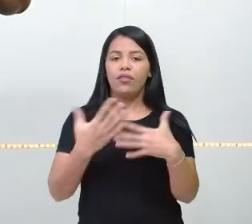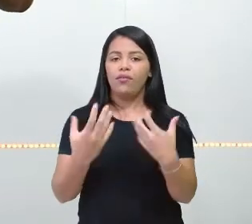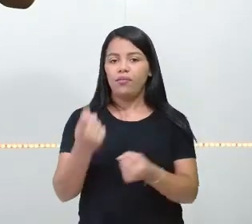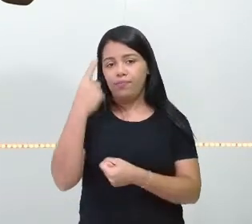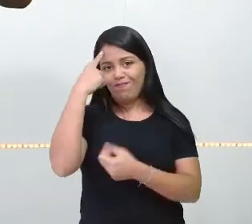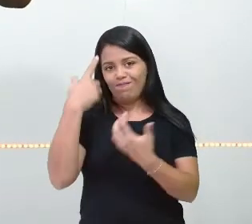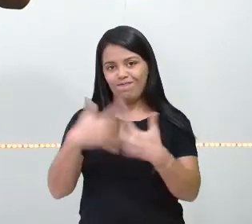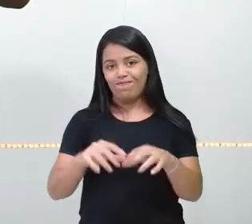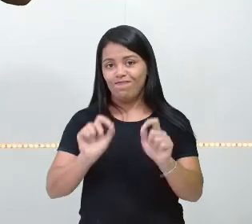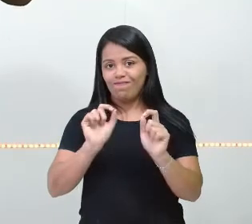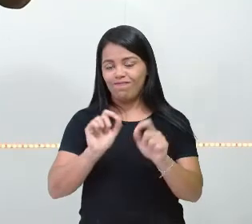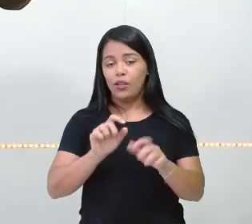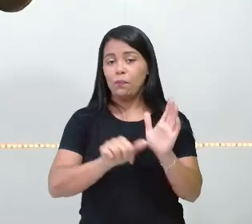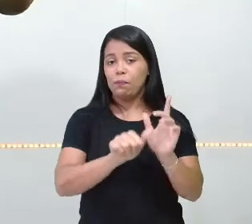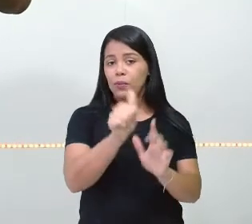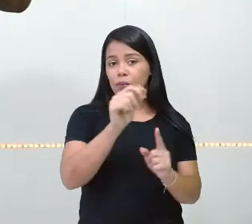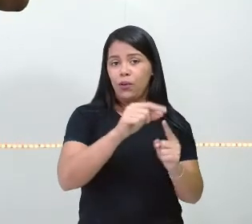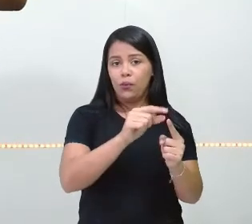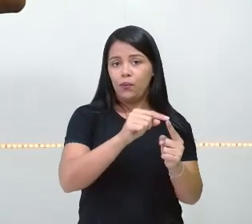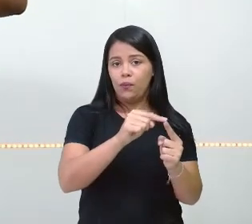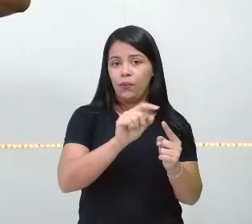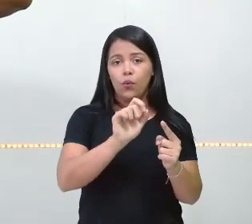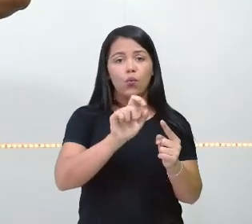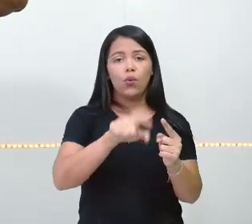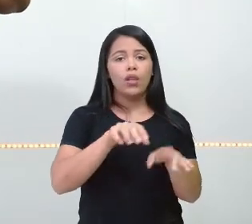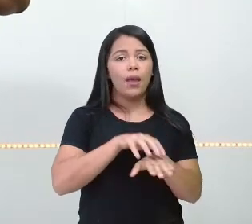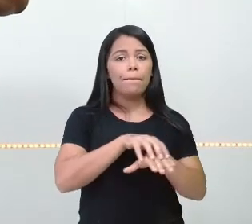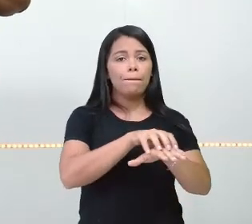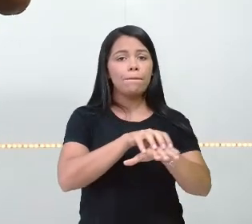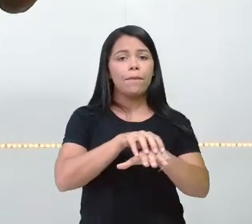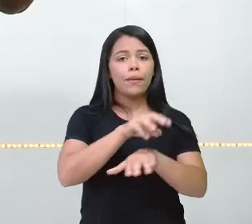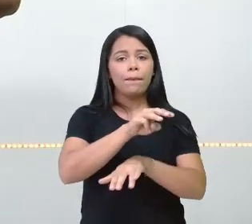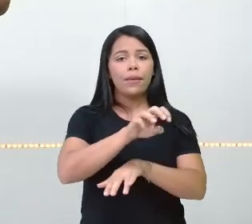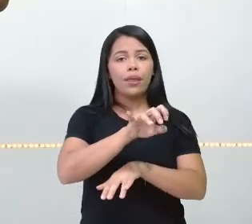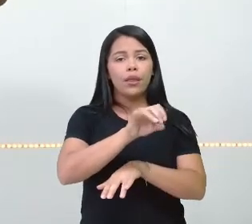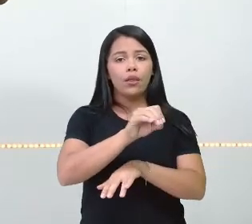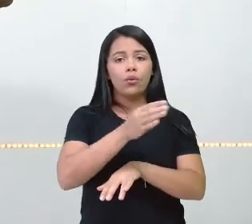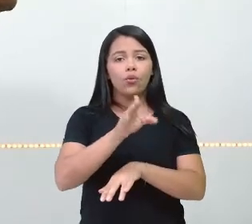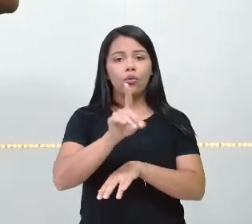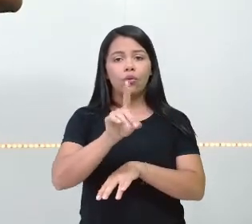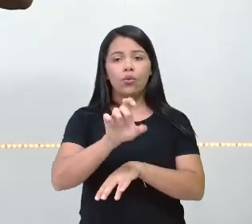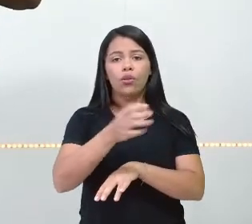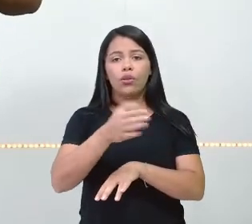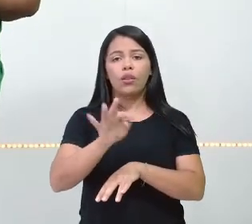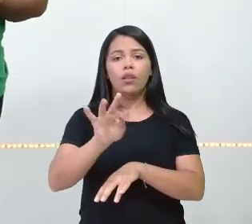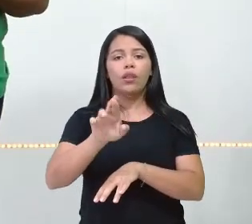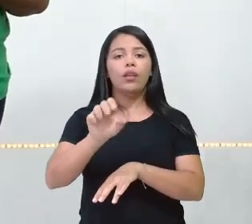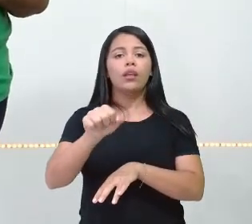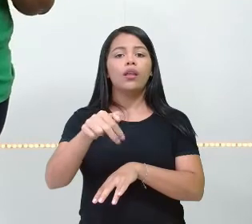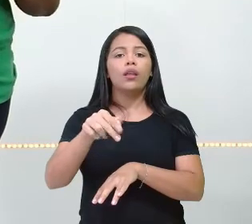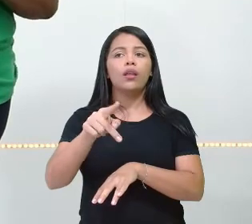seguinte. Primeiro, o que são meios de transporte, não é? Meios de transporte são meios